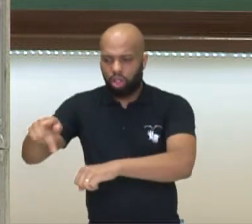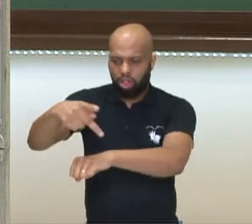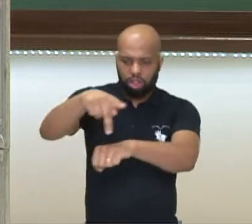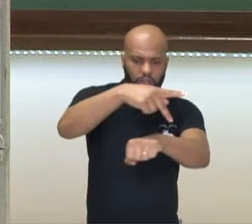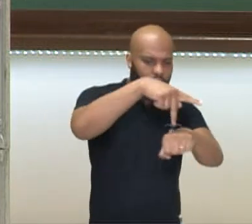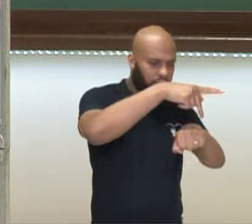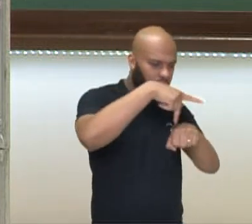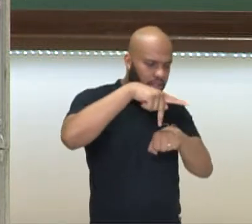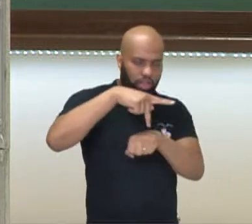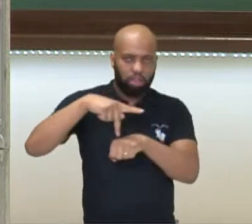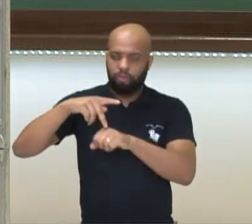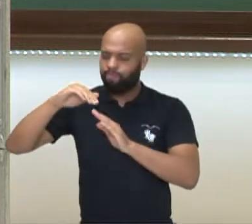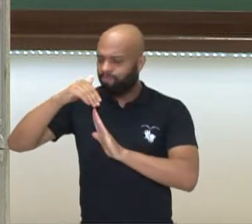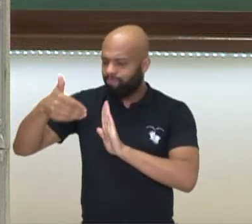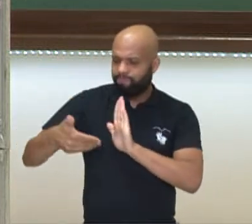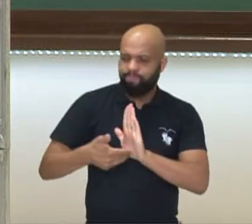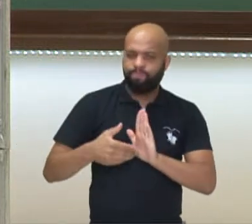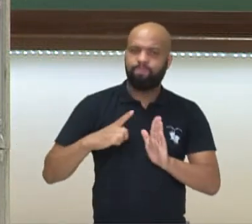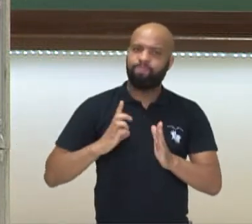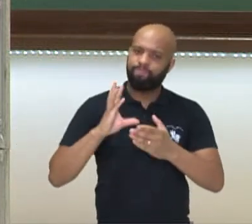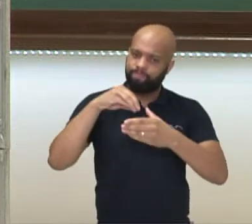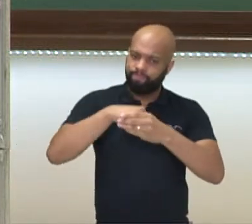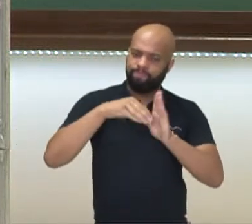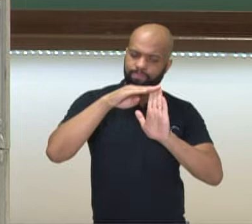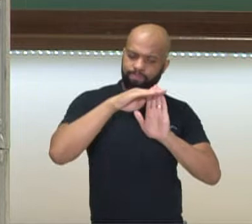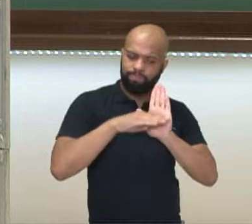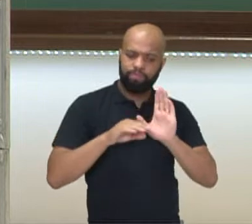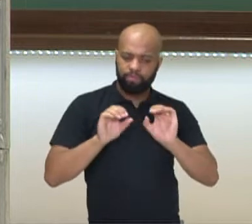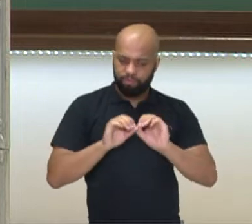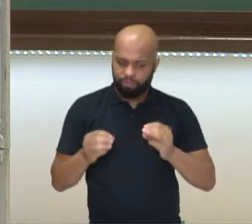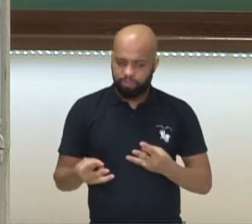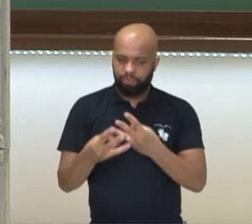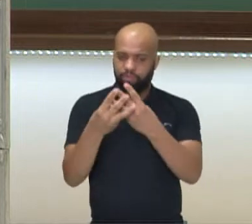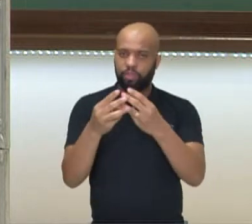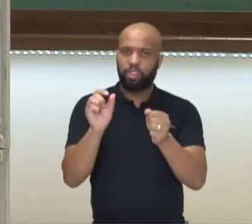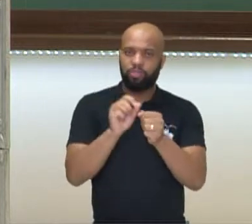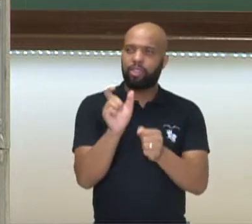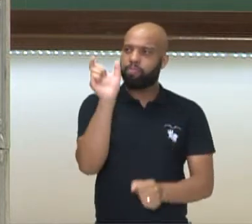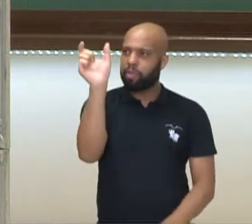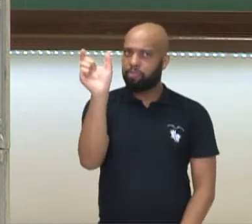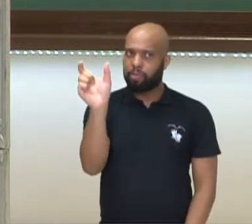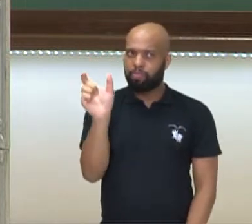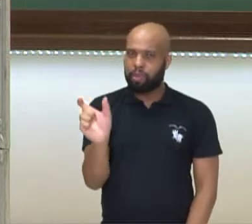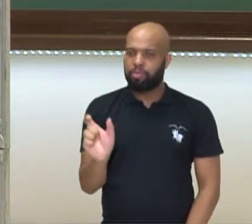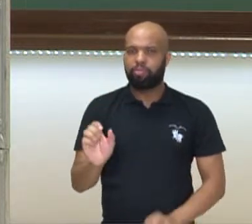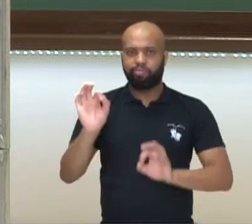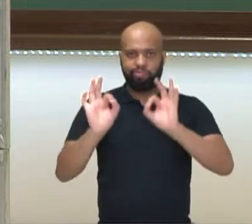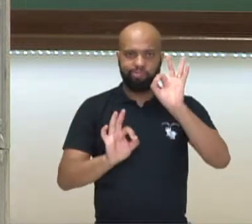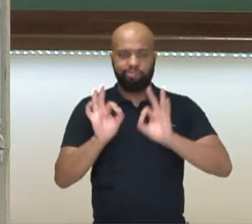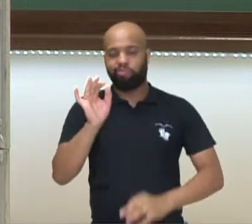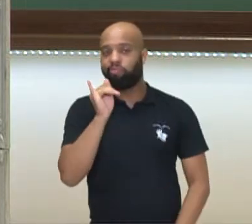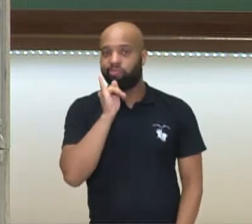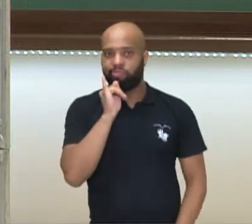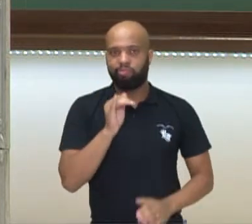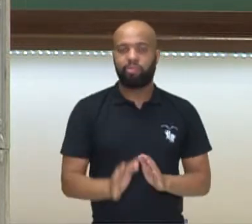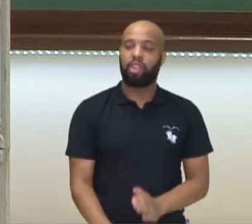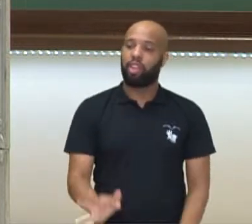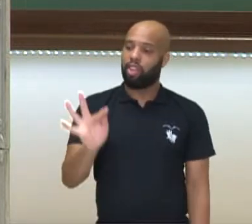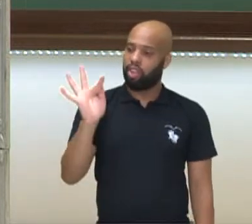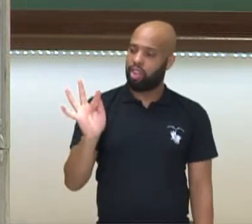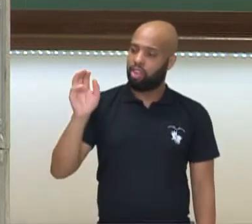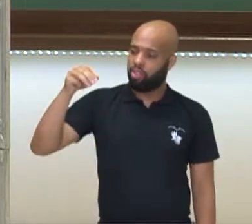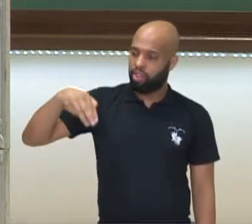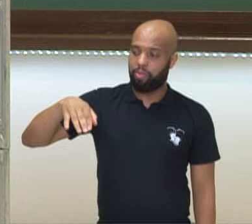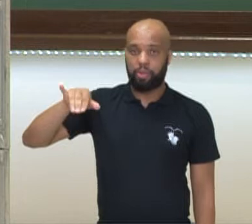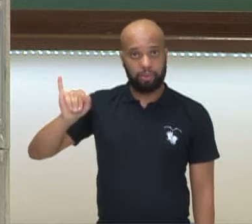mundiais. Isso tudo faz parte da ONU a partir das siglas que foram sendo organizadas. Podemos citar algumas, FMI,